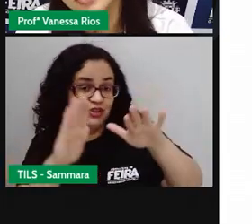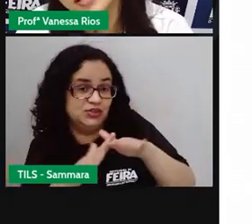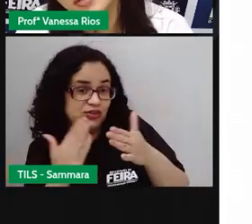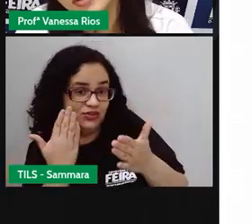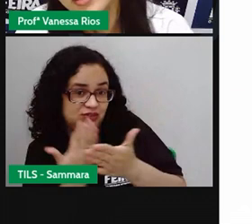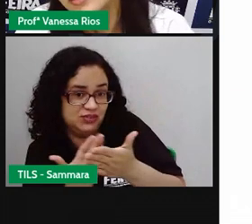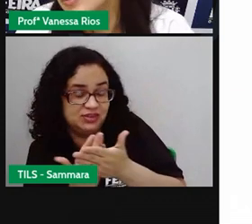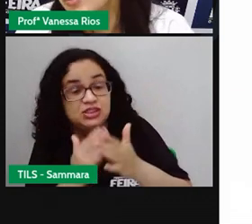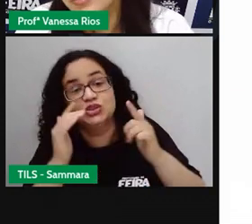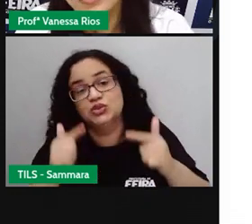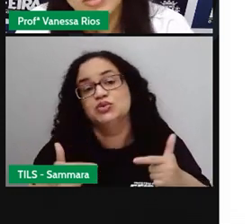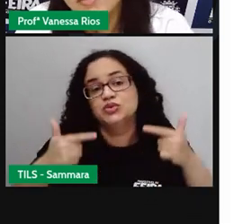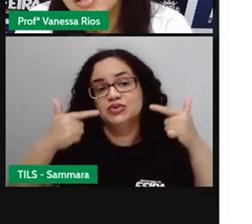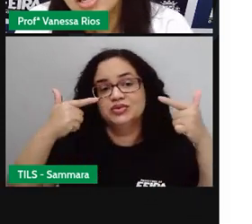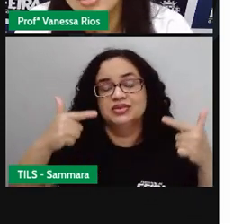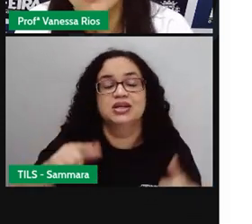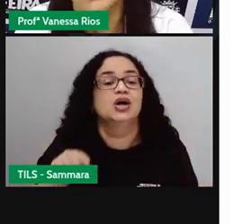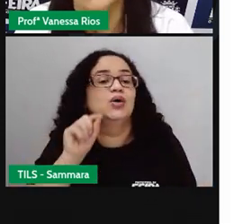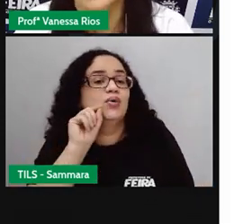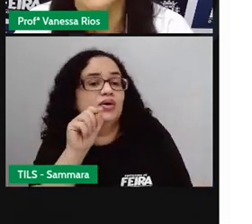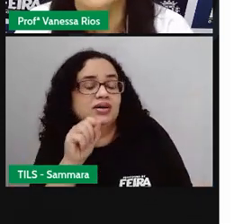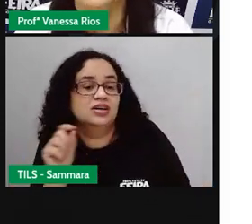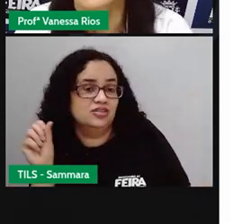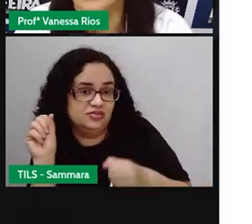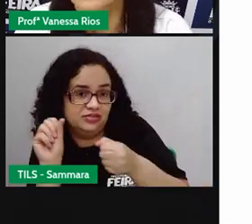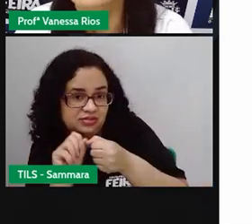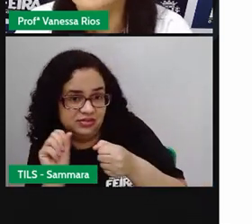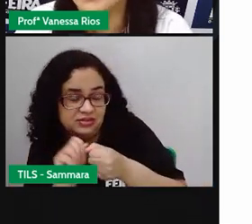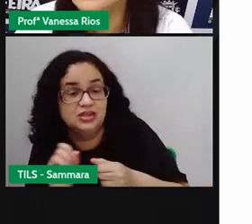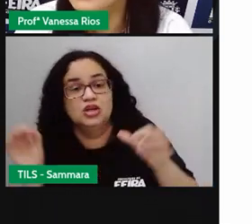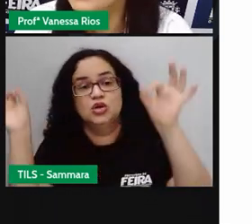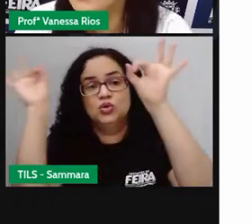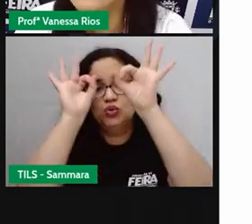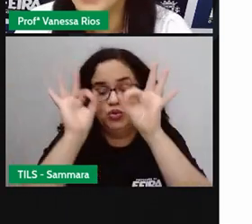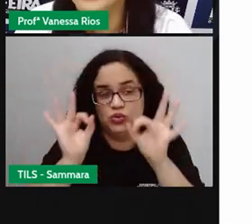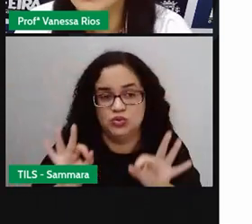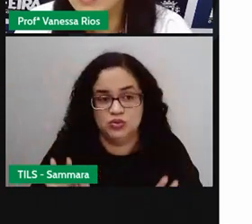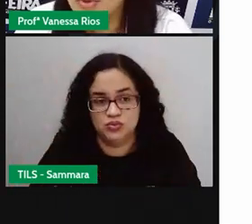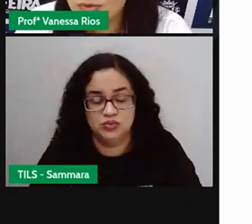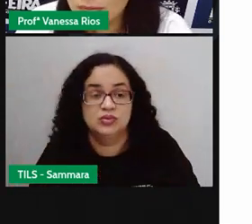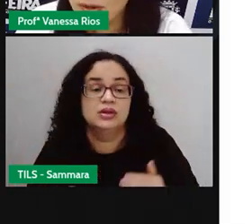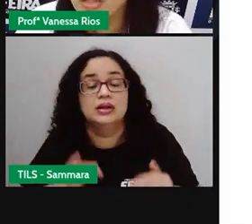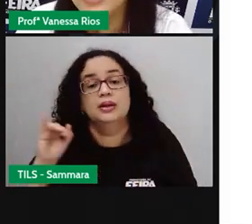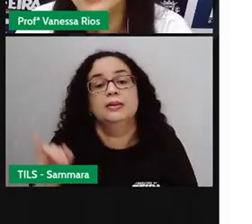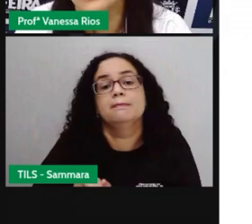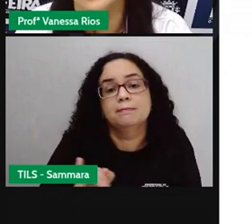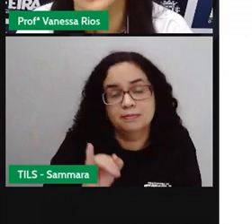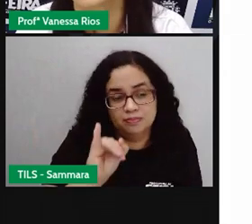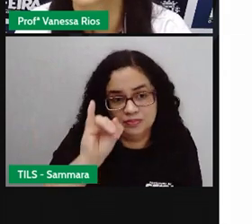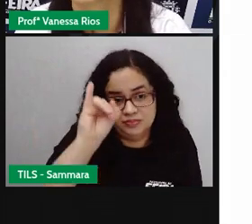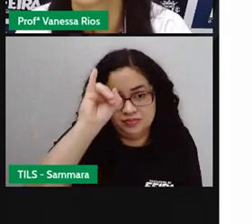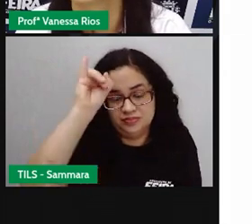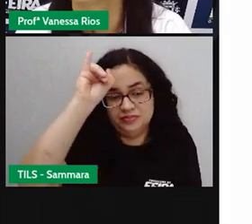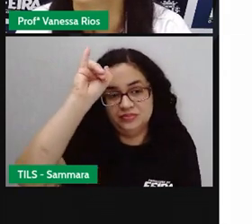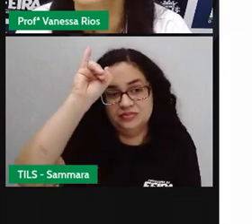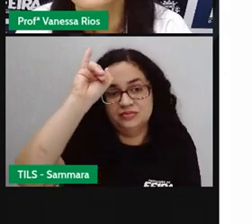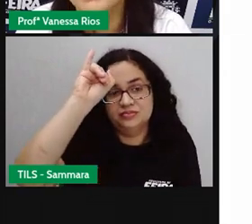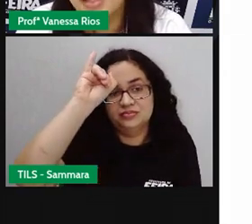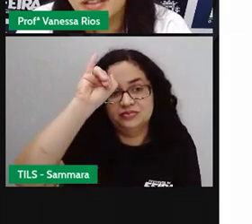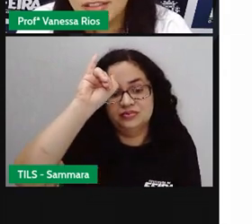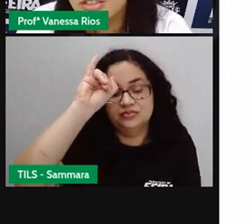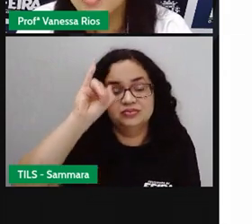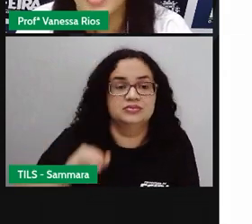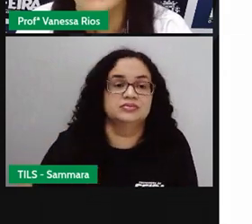pra ter sucesso no que você estiver fazendo então organização é um passo muito importante é um instrumento